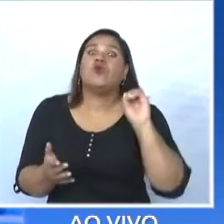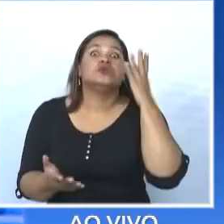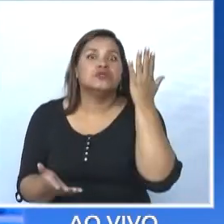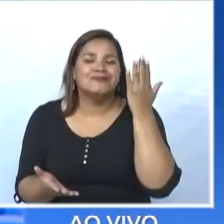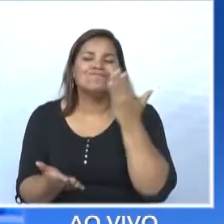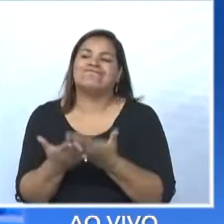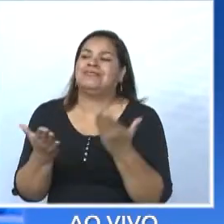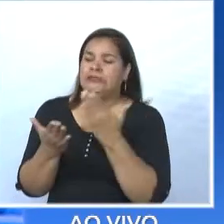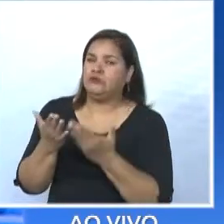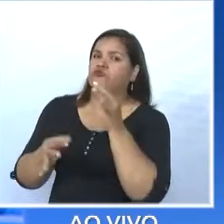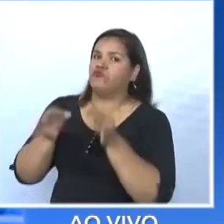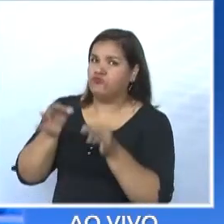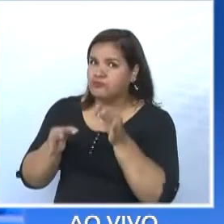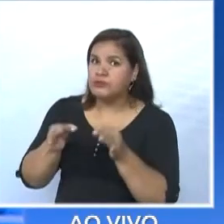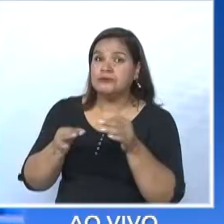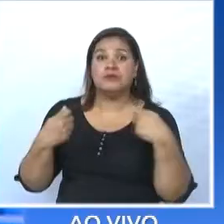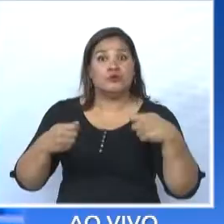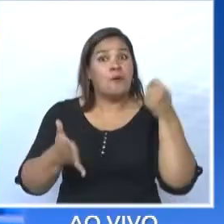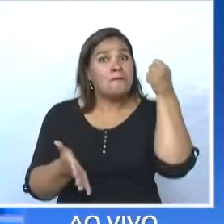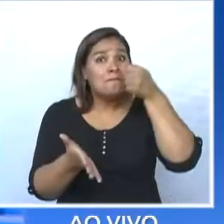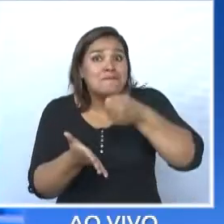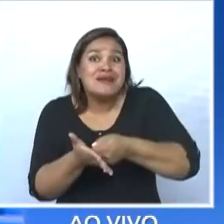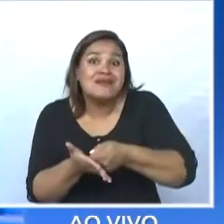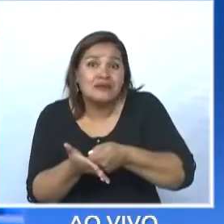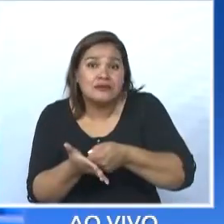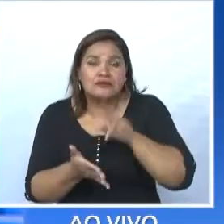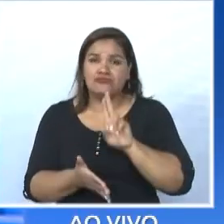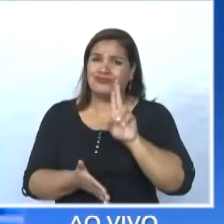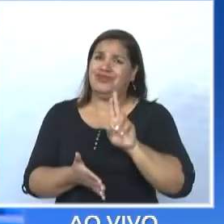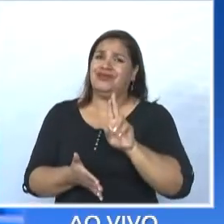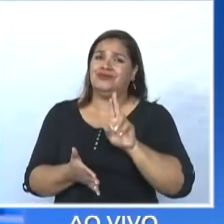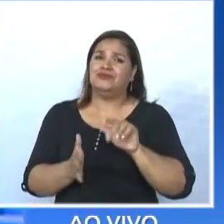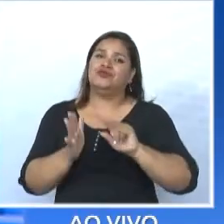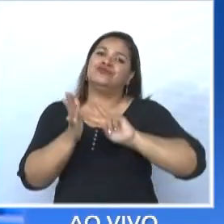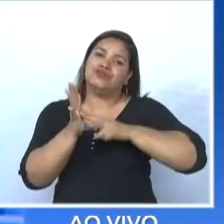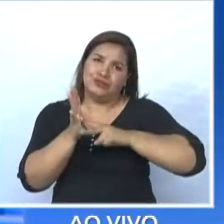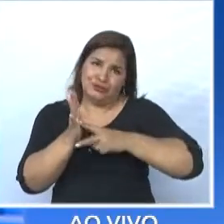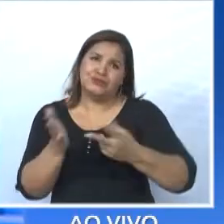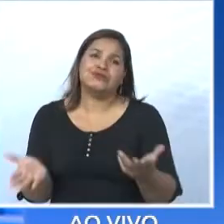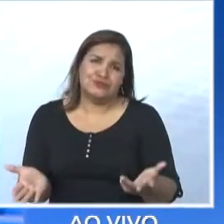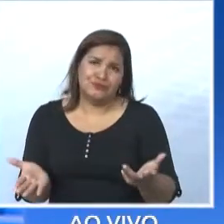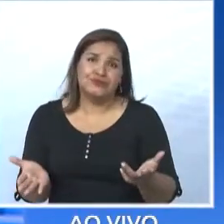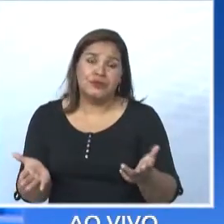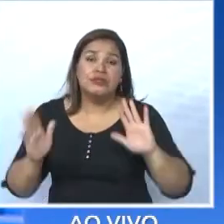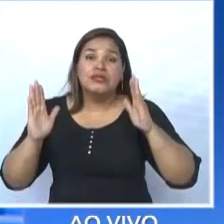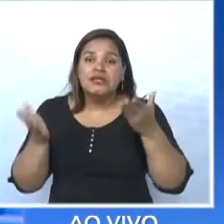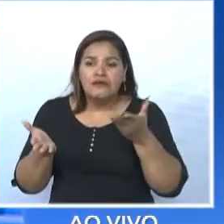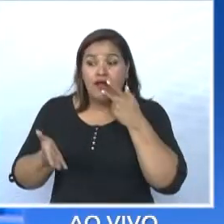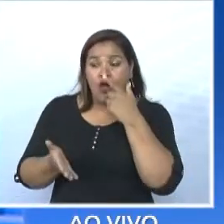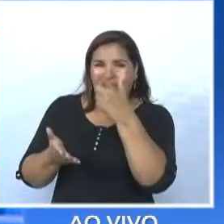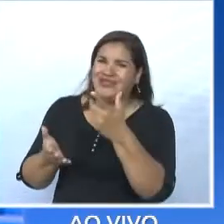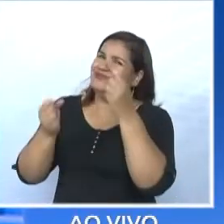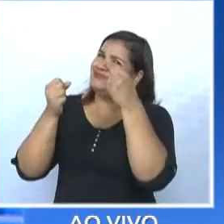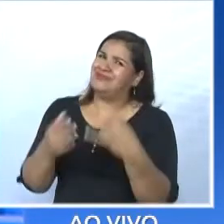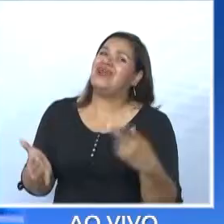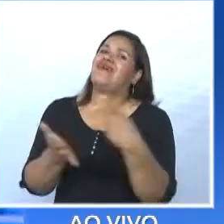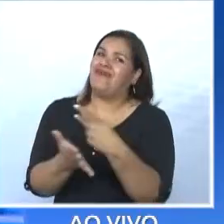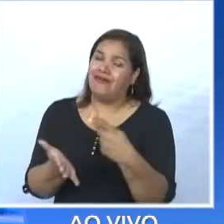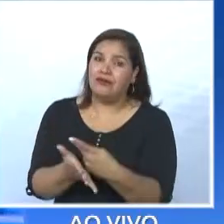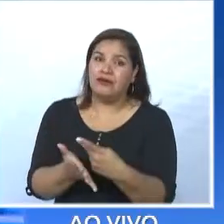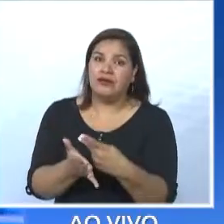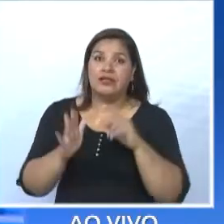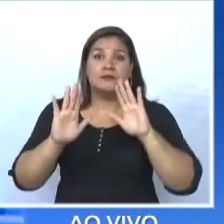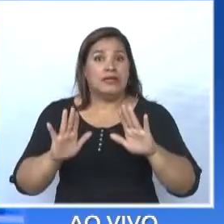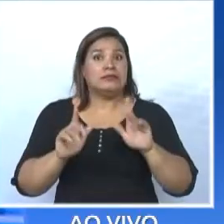tiveram que pagar, foram usados pelo sindicato servidores. E a gente dizia, vocês estão errados. não, nós vamos manter a greve. Vocês estão